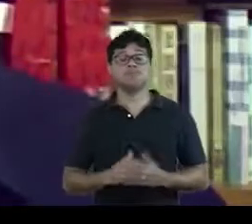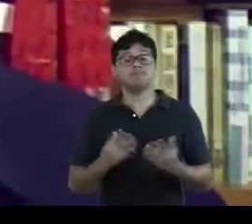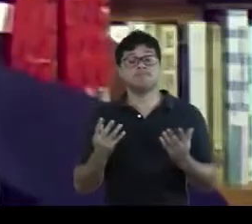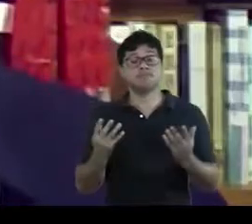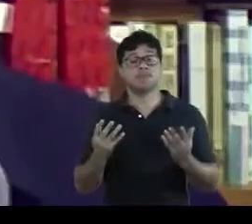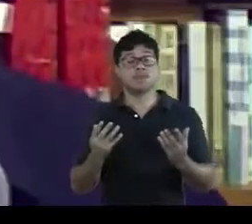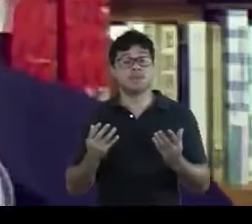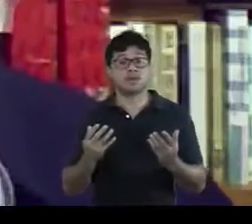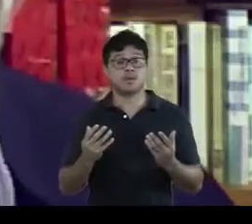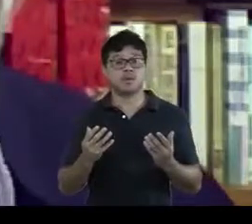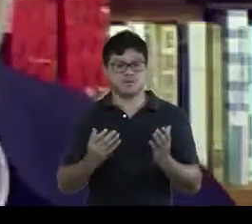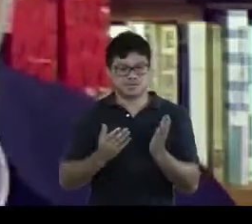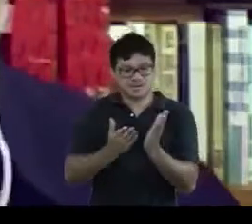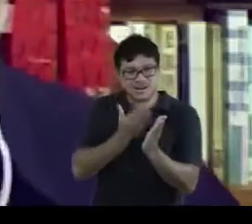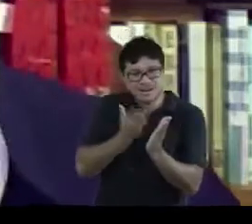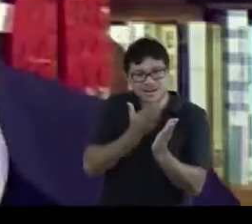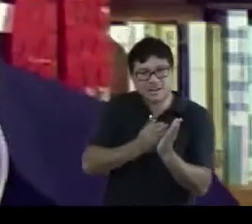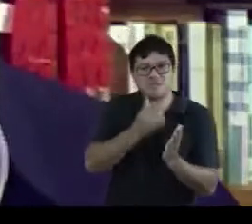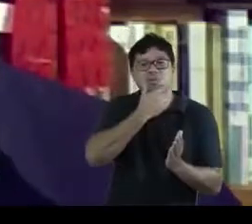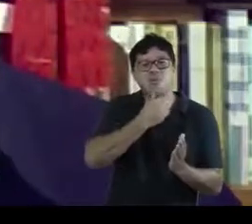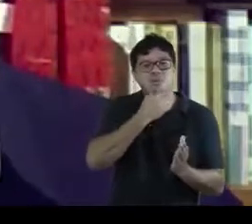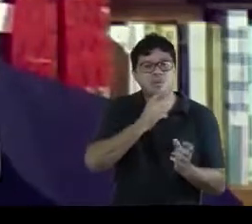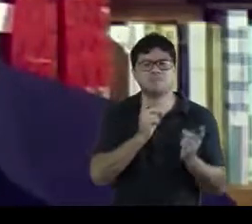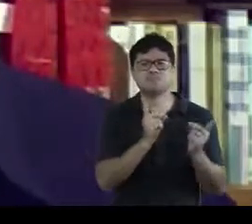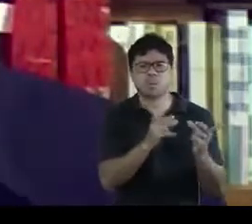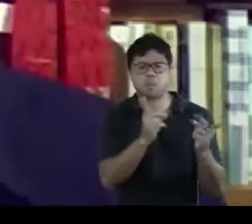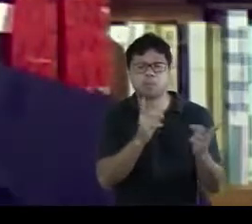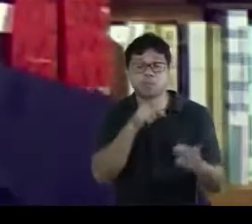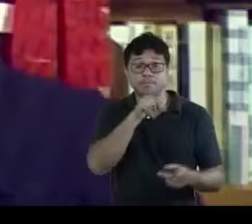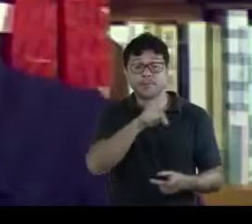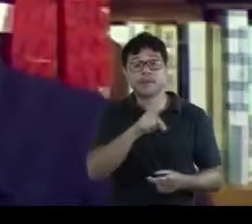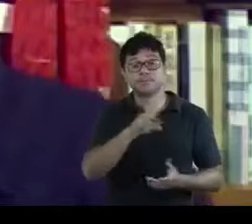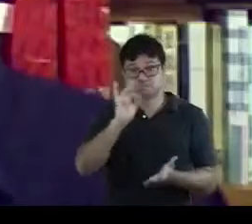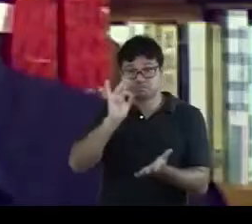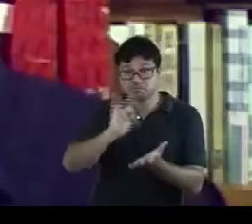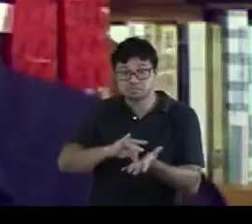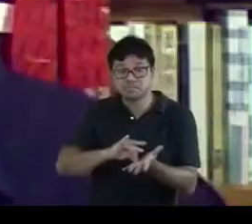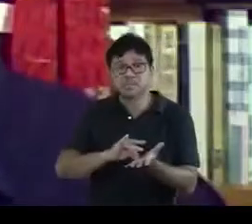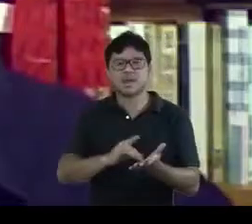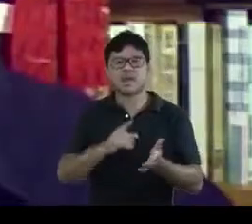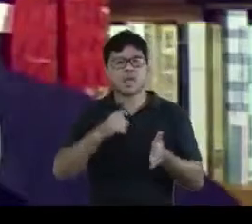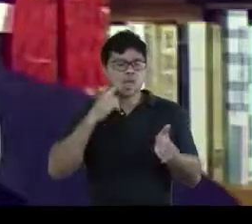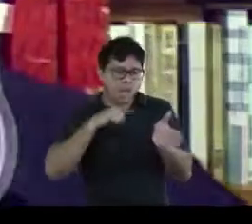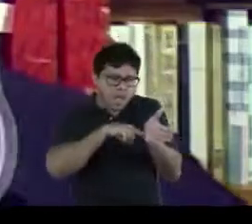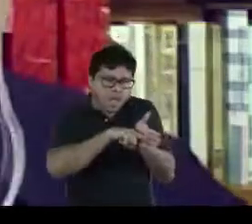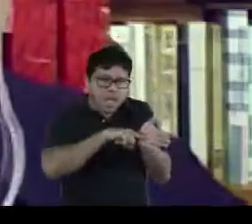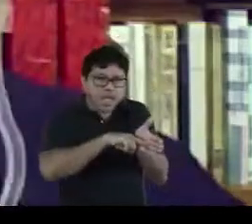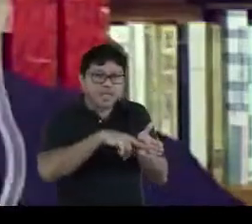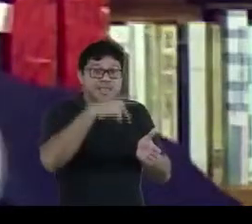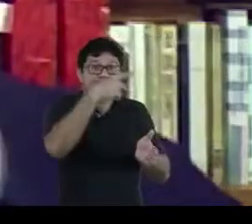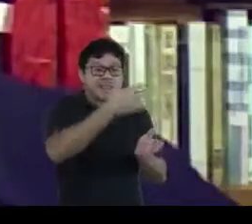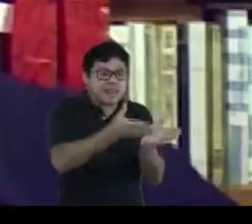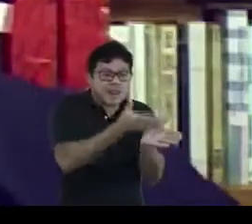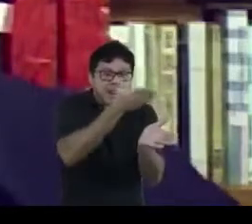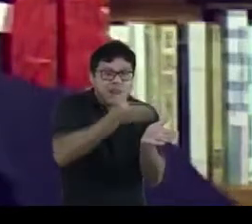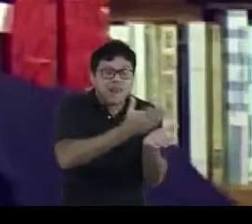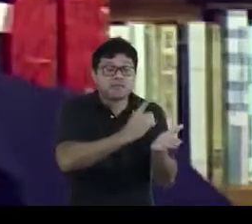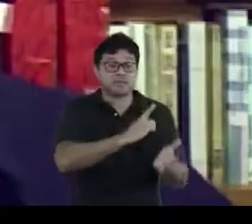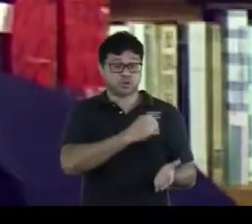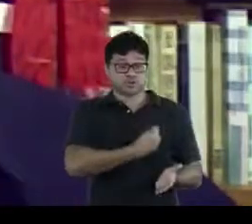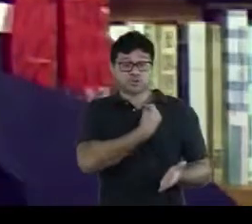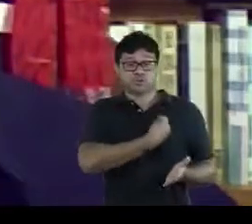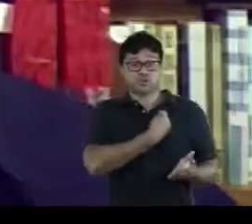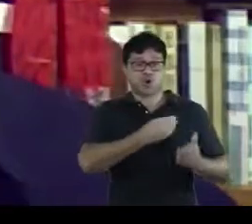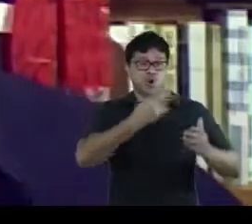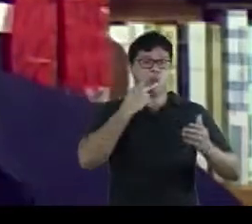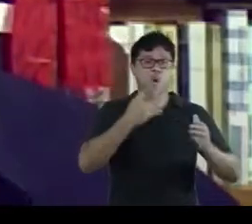Esse livreiro, na verdade, ao pesquisar os exemplares dispostos